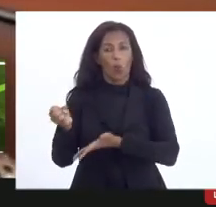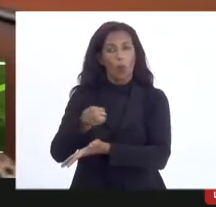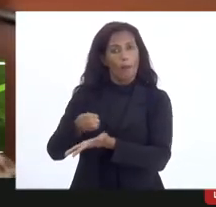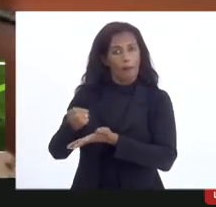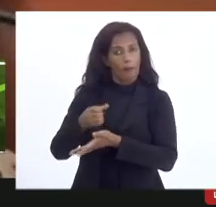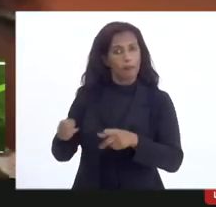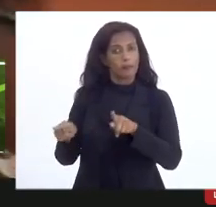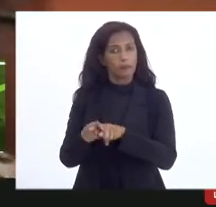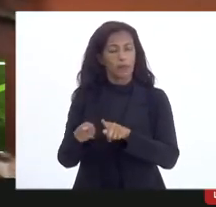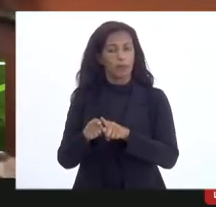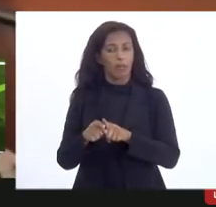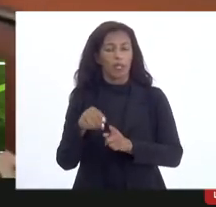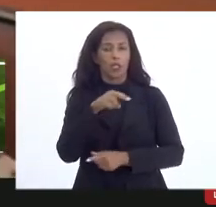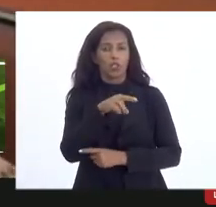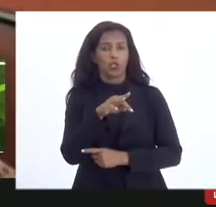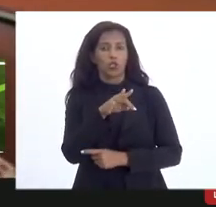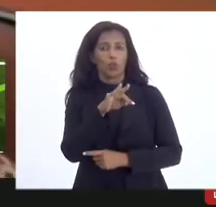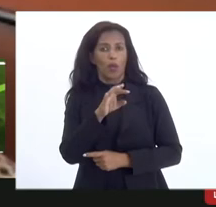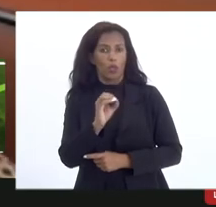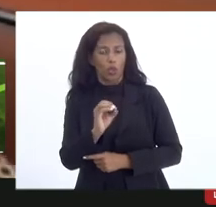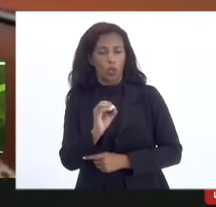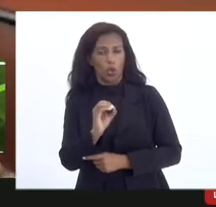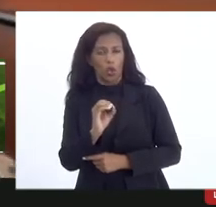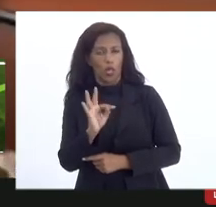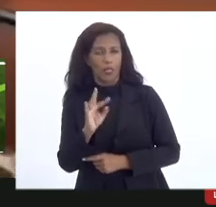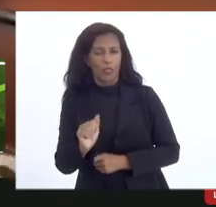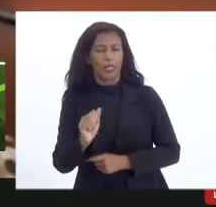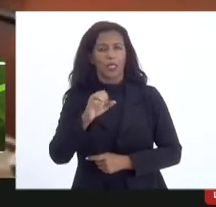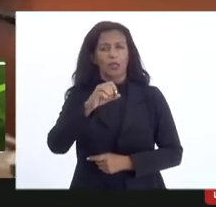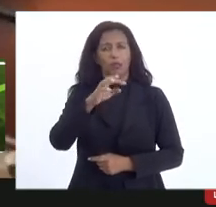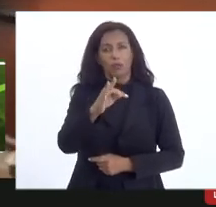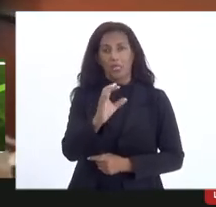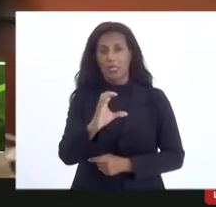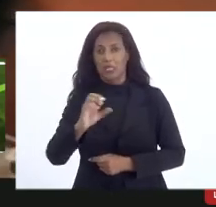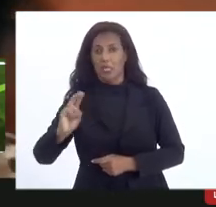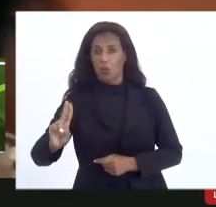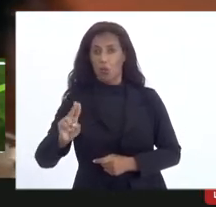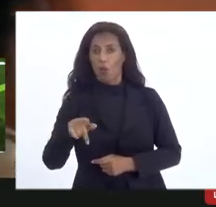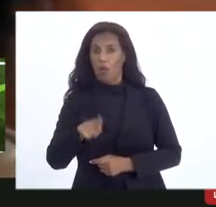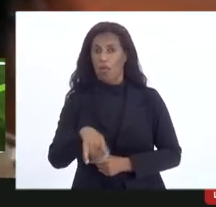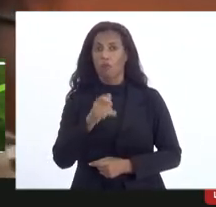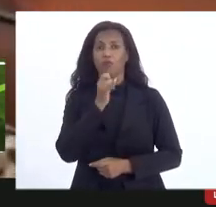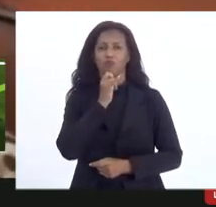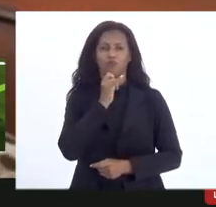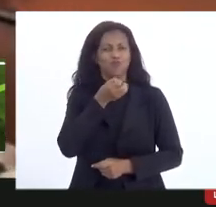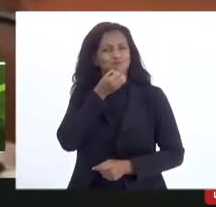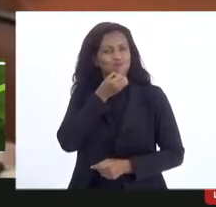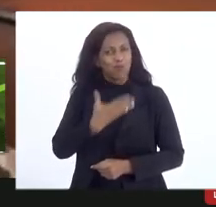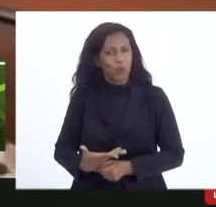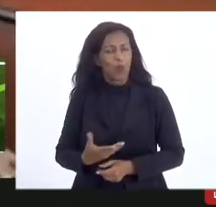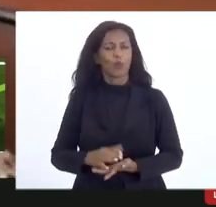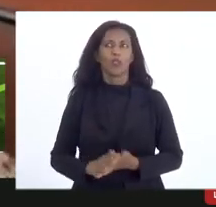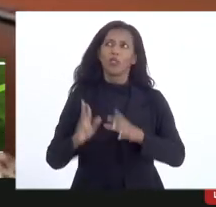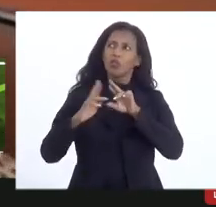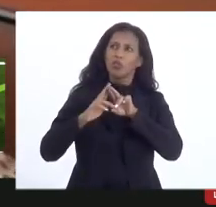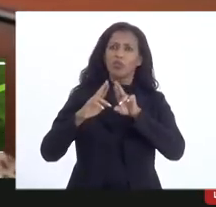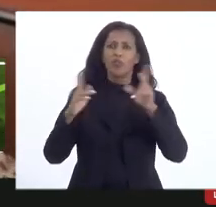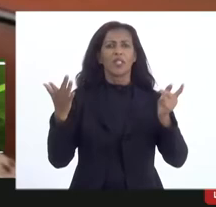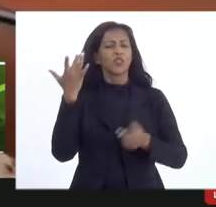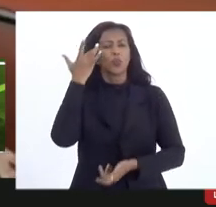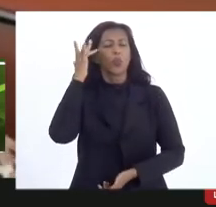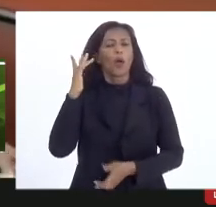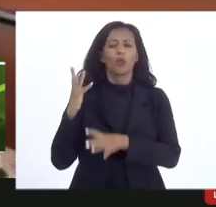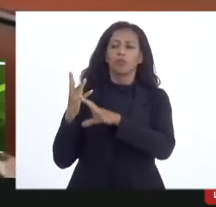também de uma nota técnica do TCU então é um bom exemplo e um pouco diferente eu não acho que a